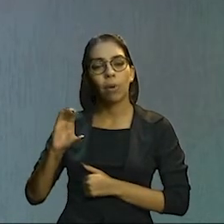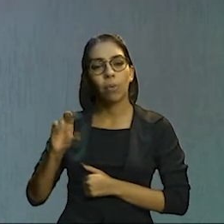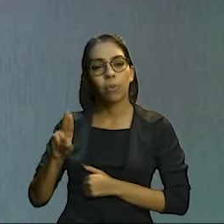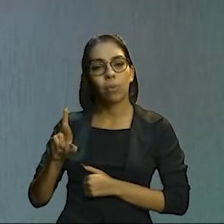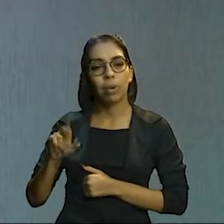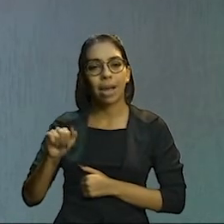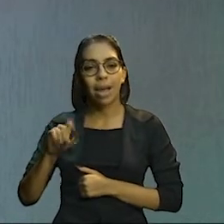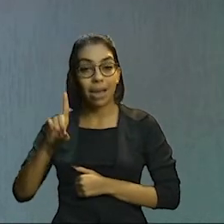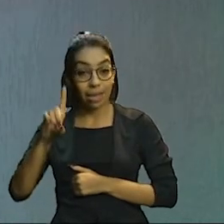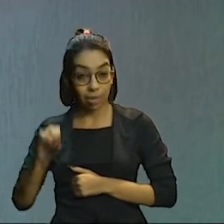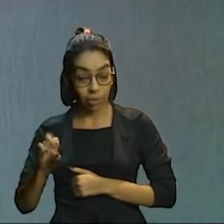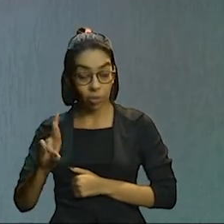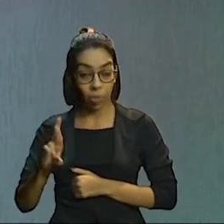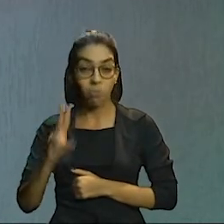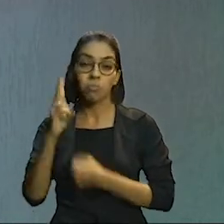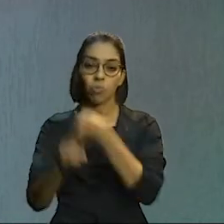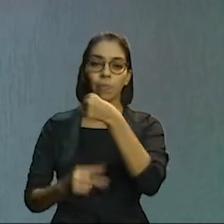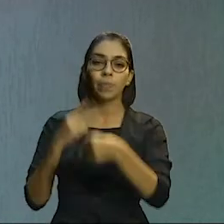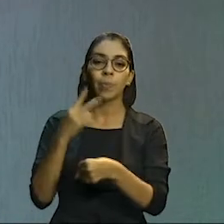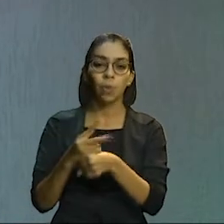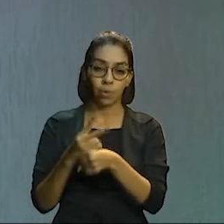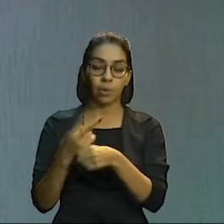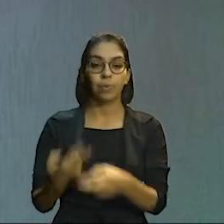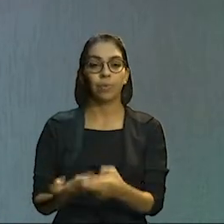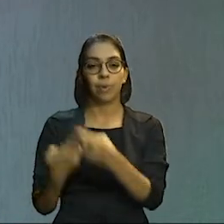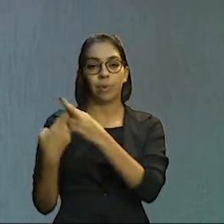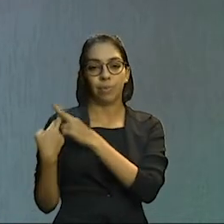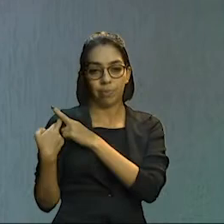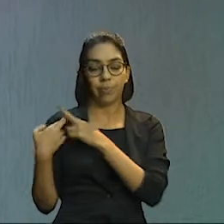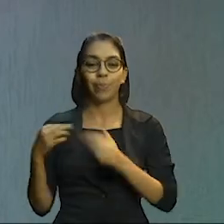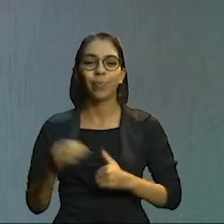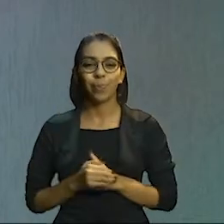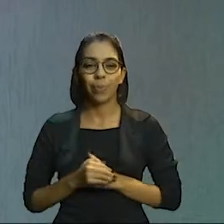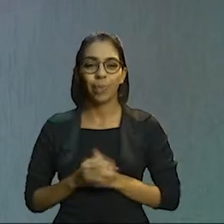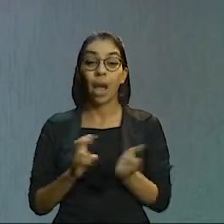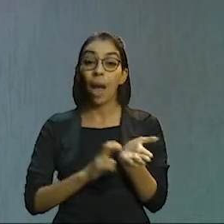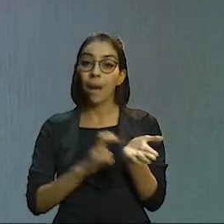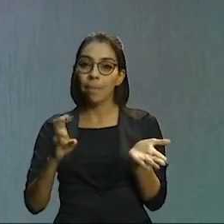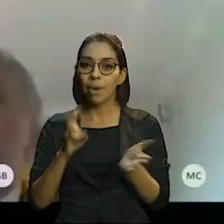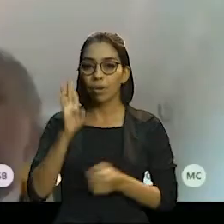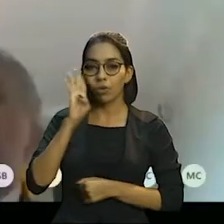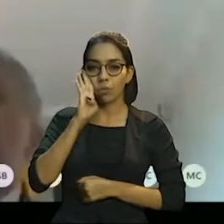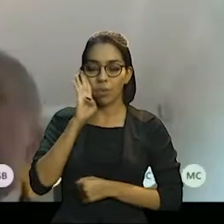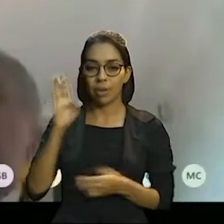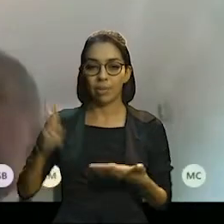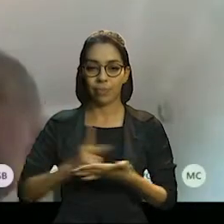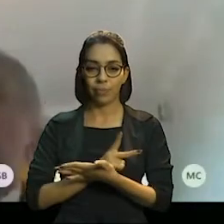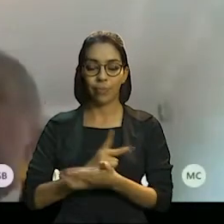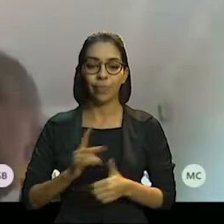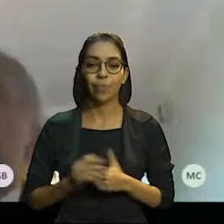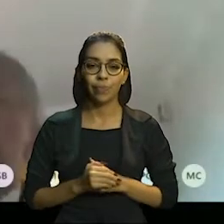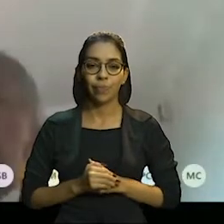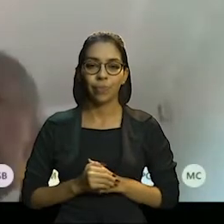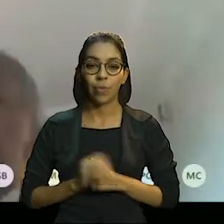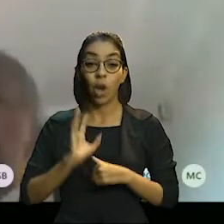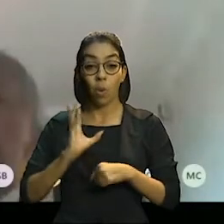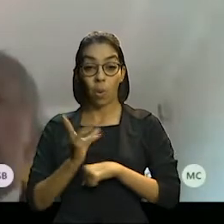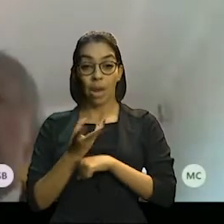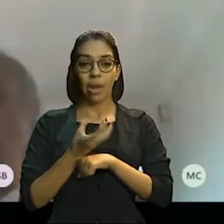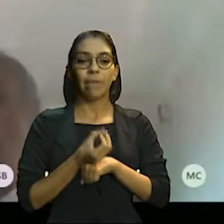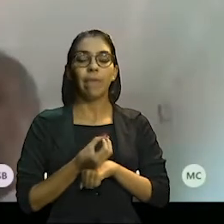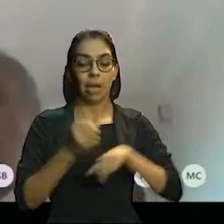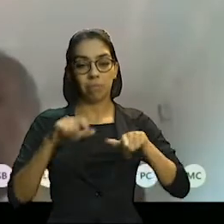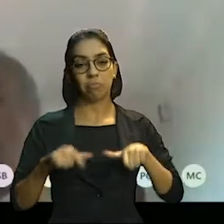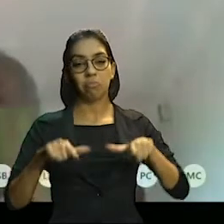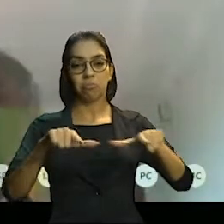sessão solene do Colégio de Procuradores de Justiça aconteceu na manhã desta quarta-feira. A solenidade de posse do